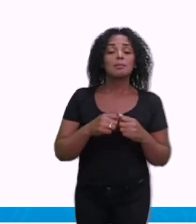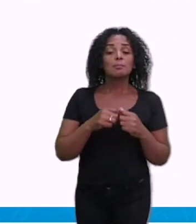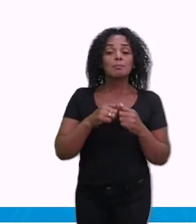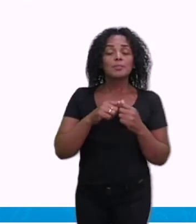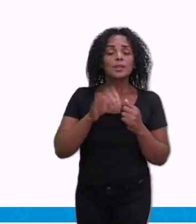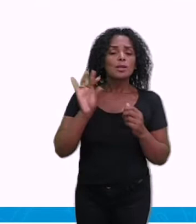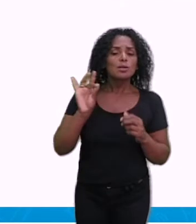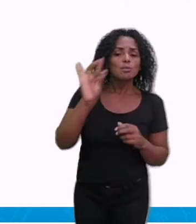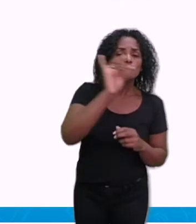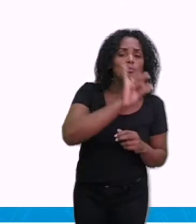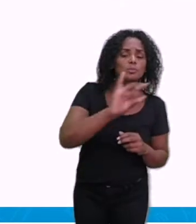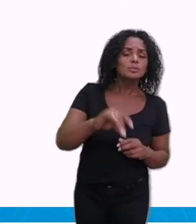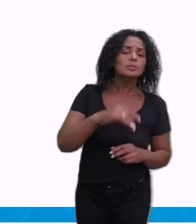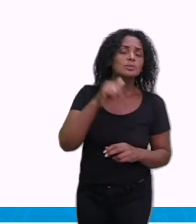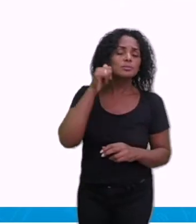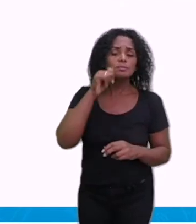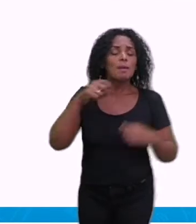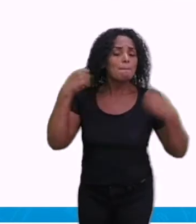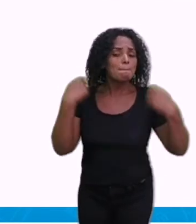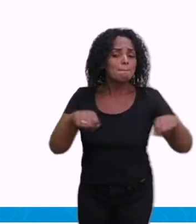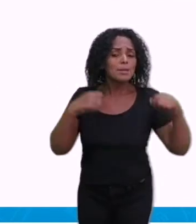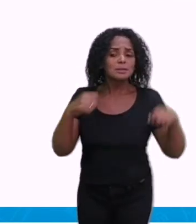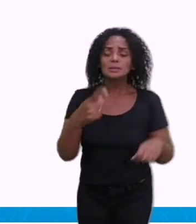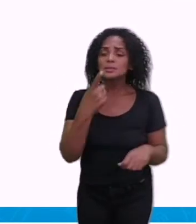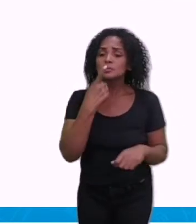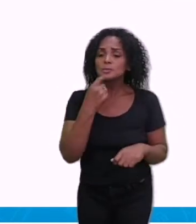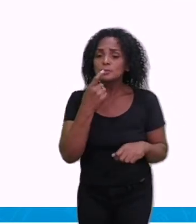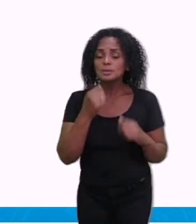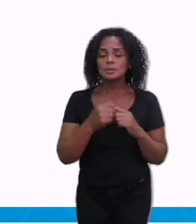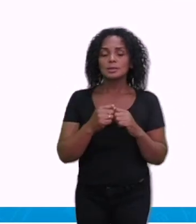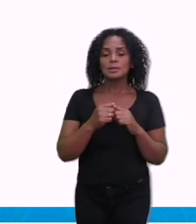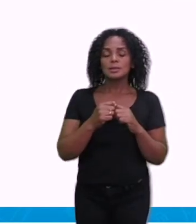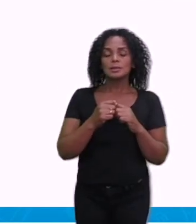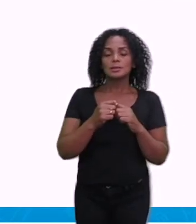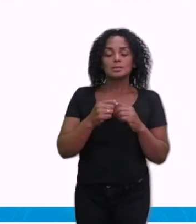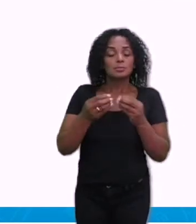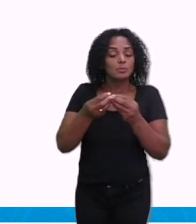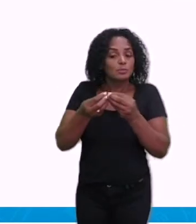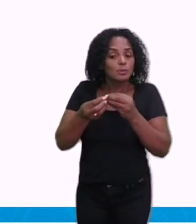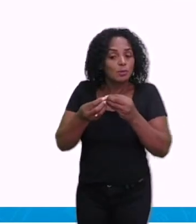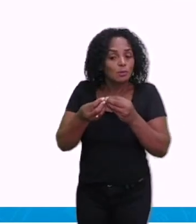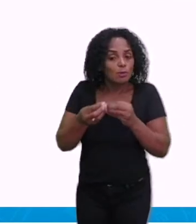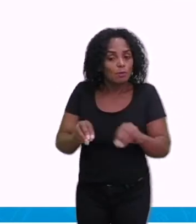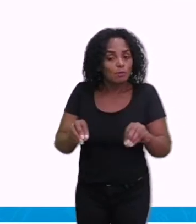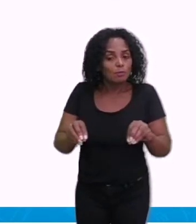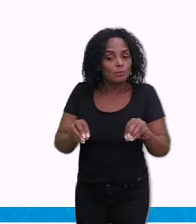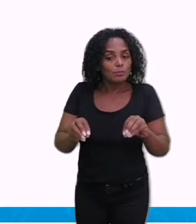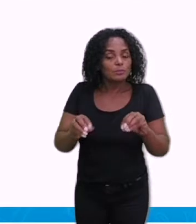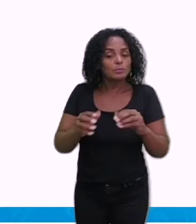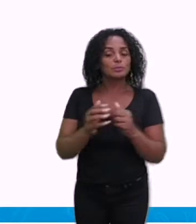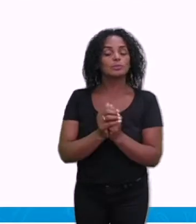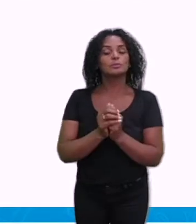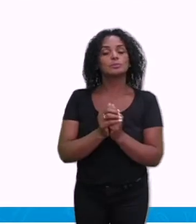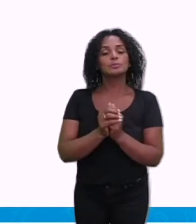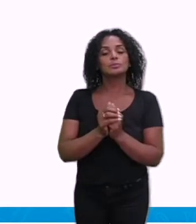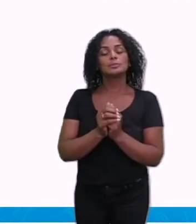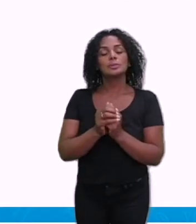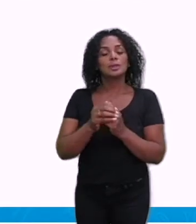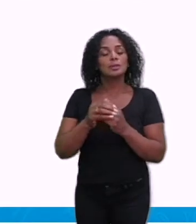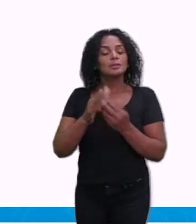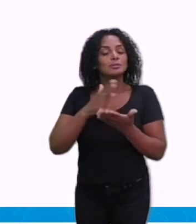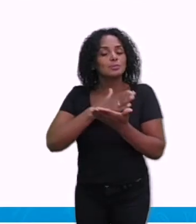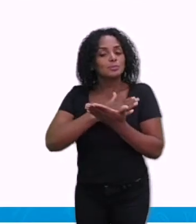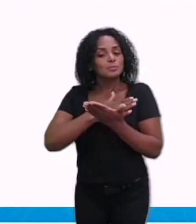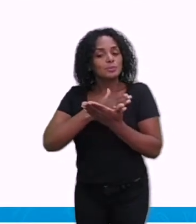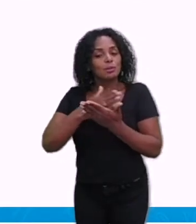ela amadurecer os seus ovos. Então o que que ela faz? Aí ela começa a picar e ela